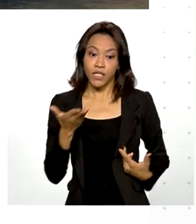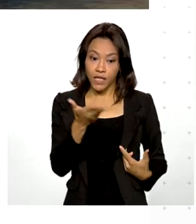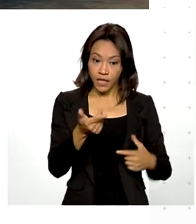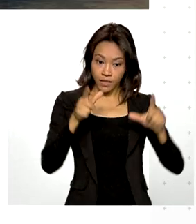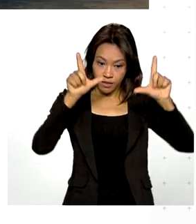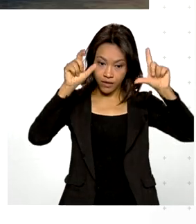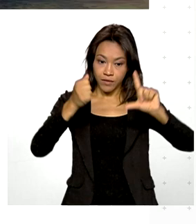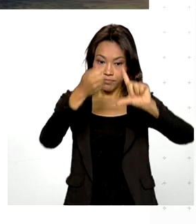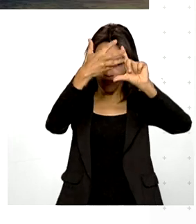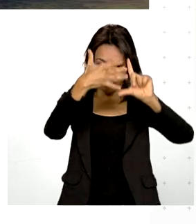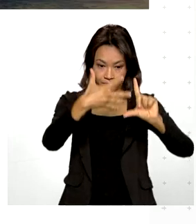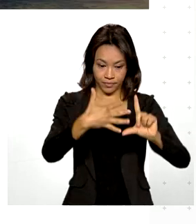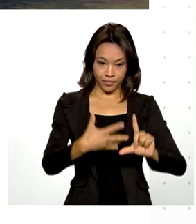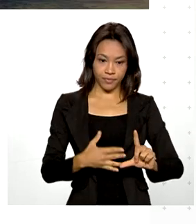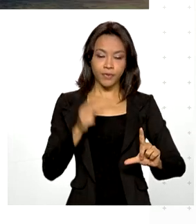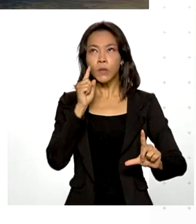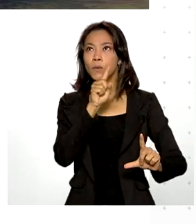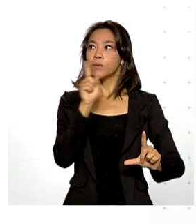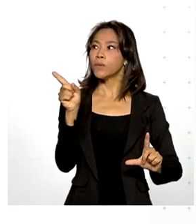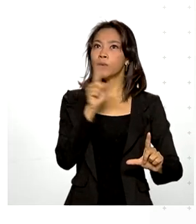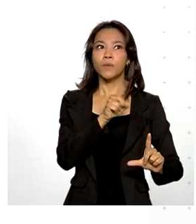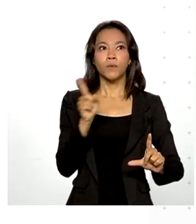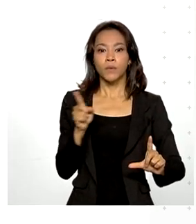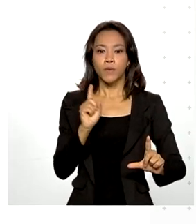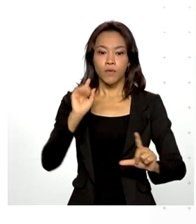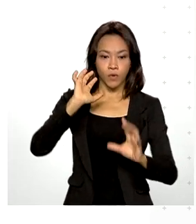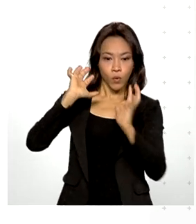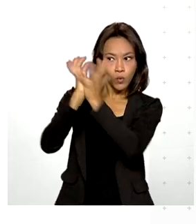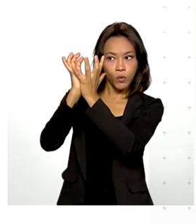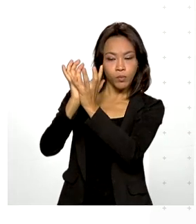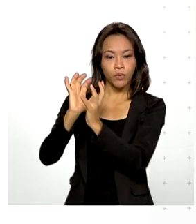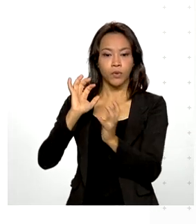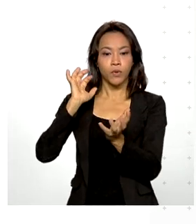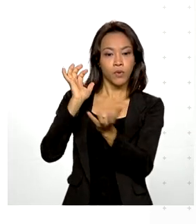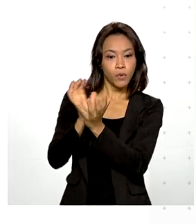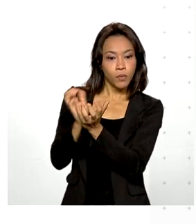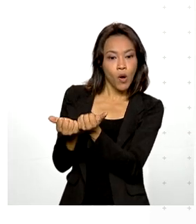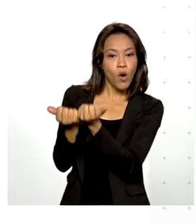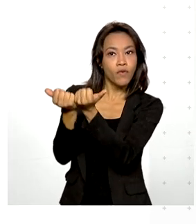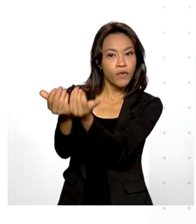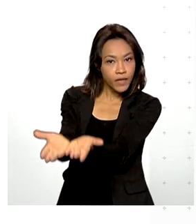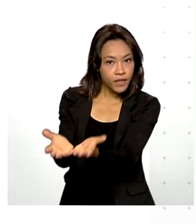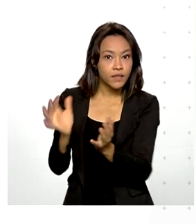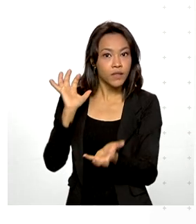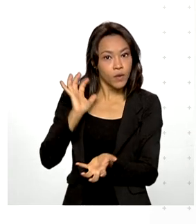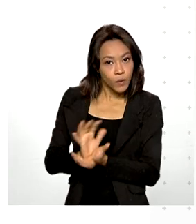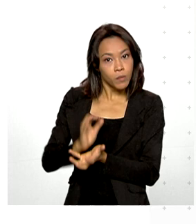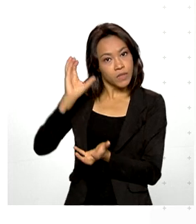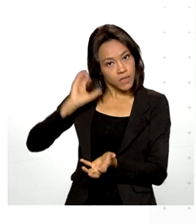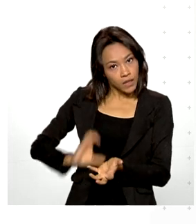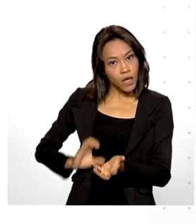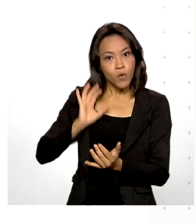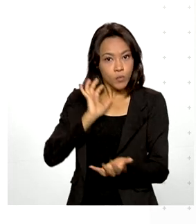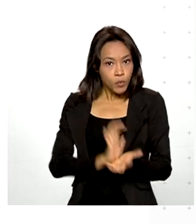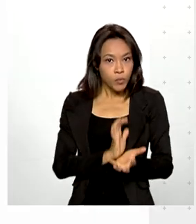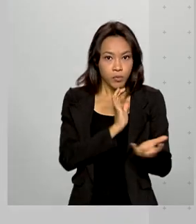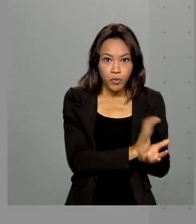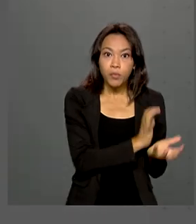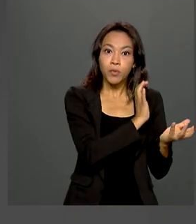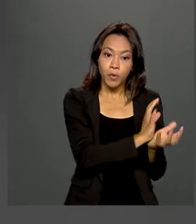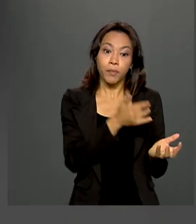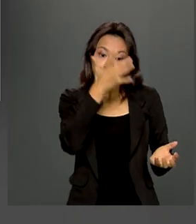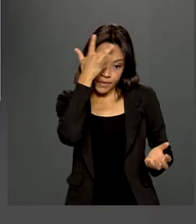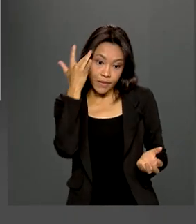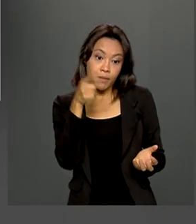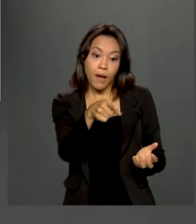.gov foi dividido de acordo com o público. São fornecedores, agentes públicos e cidadãos. Os fornecedores, por